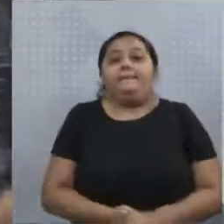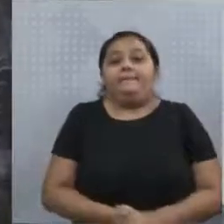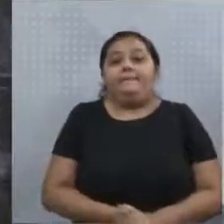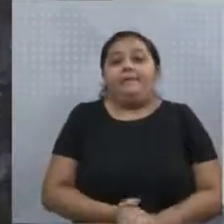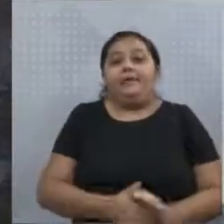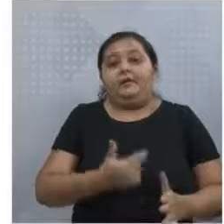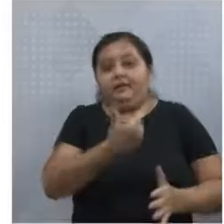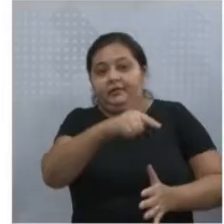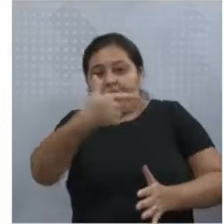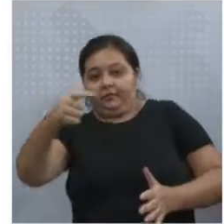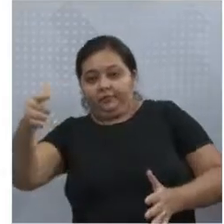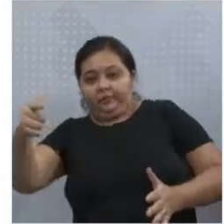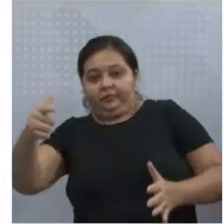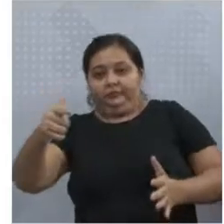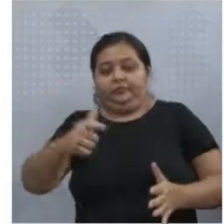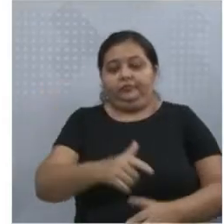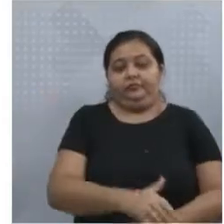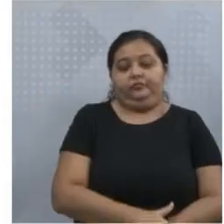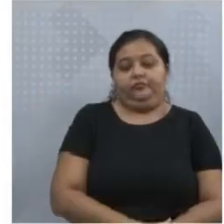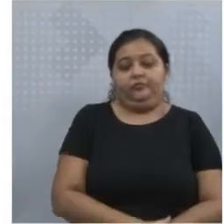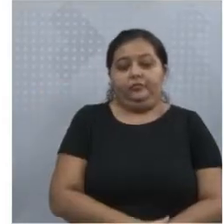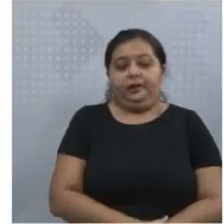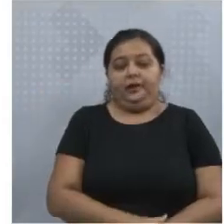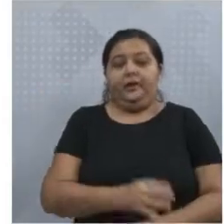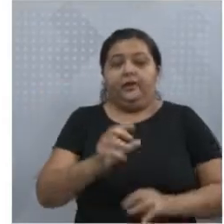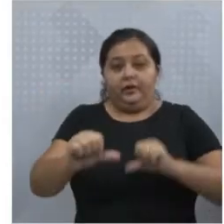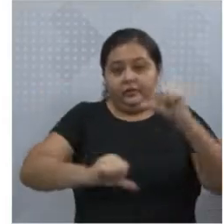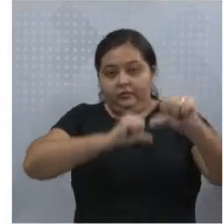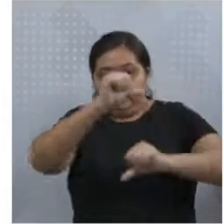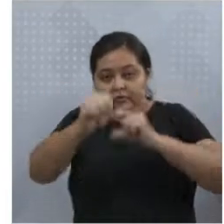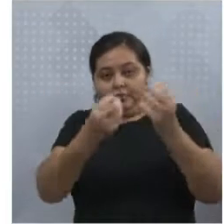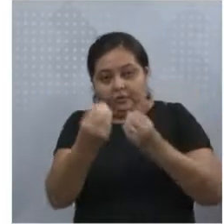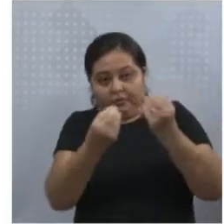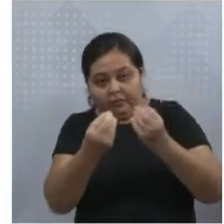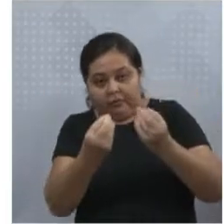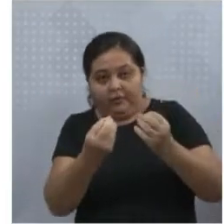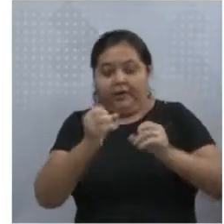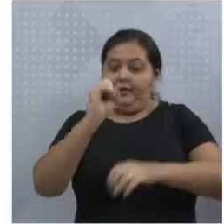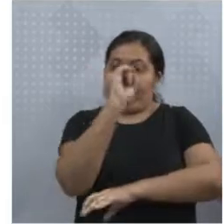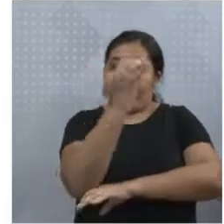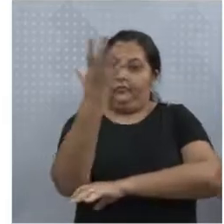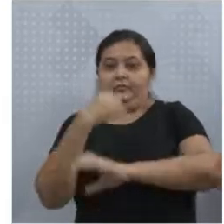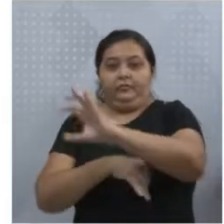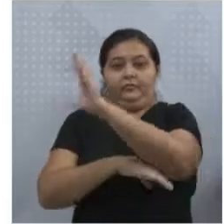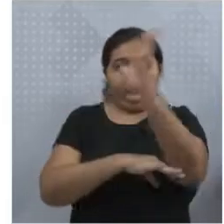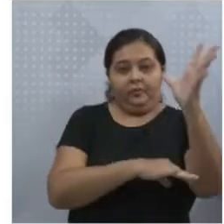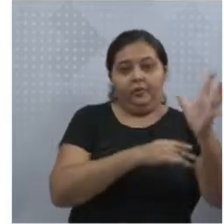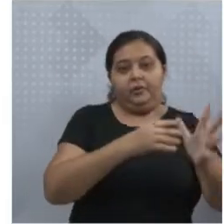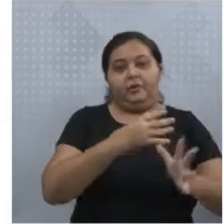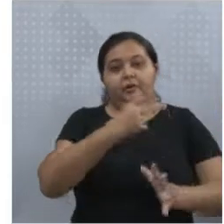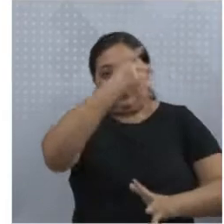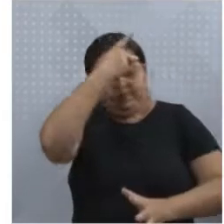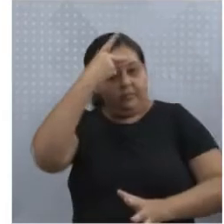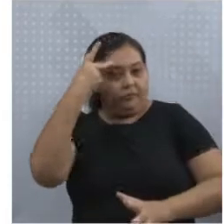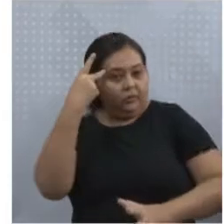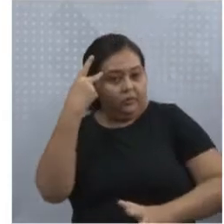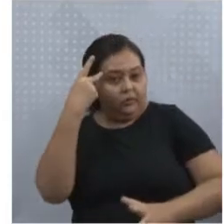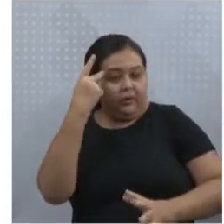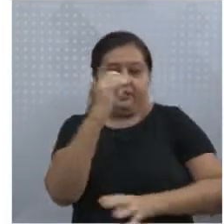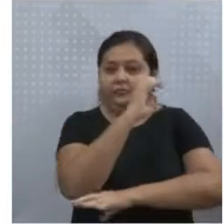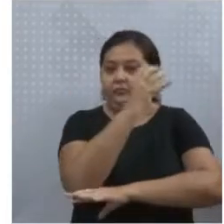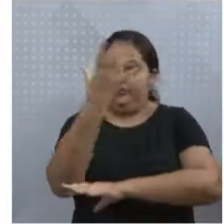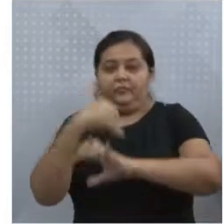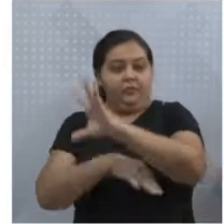alterações em outro. Essa modificação pode ser ocasionada tanto por fenômenos naturais como pela ação do homem. Fenômenos naturais como